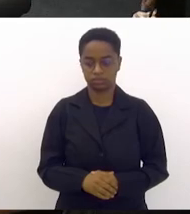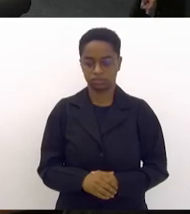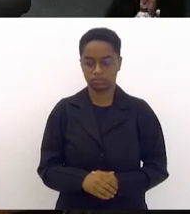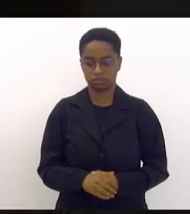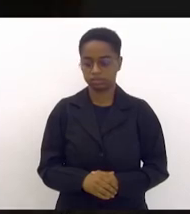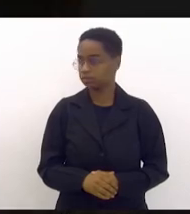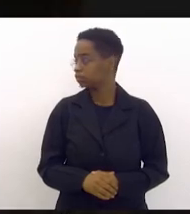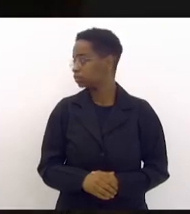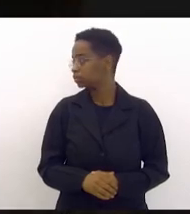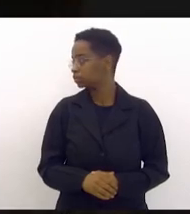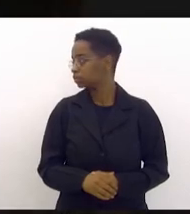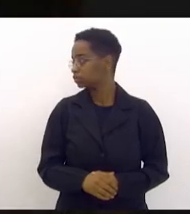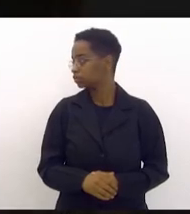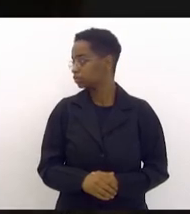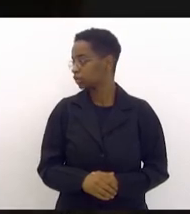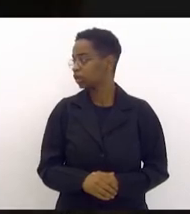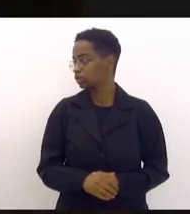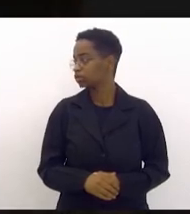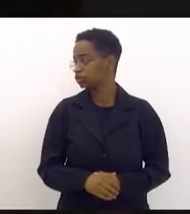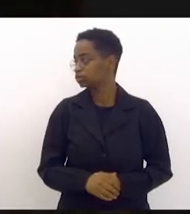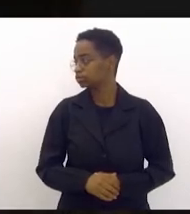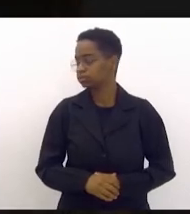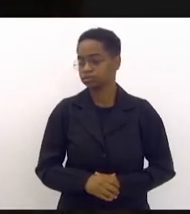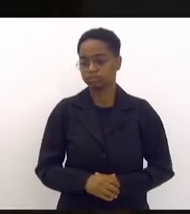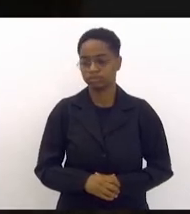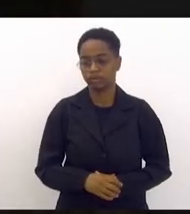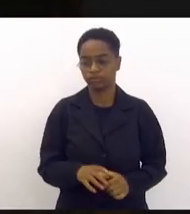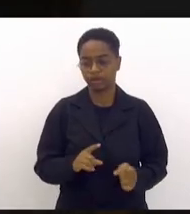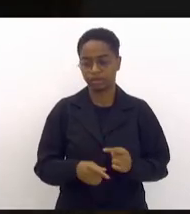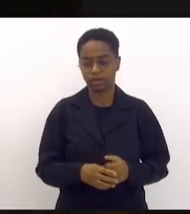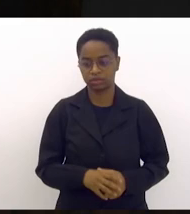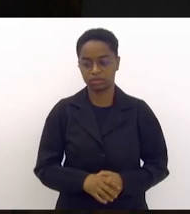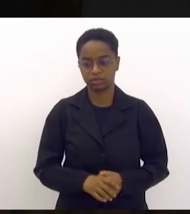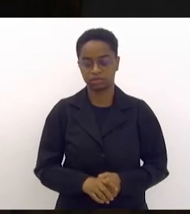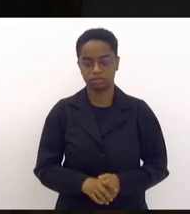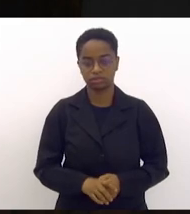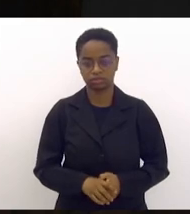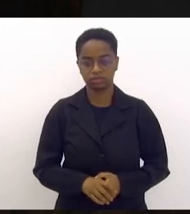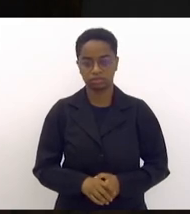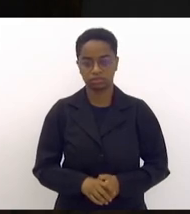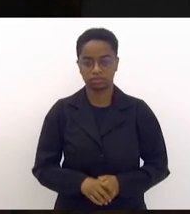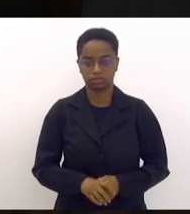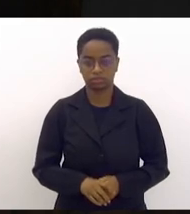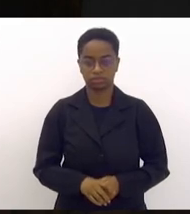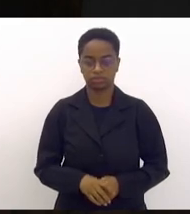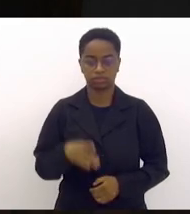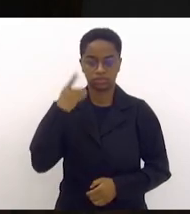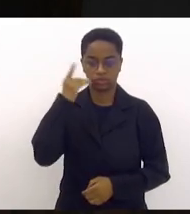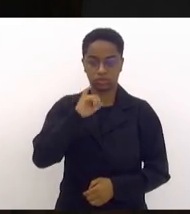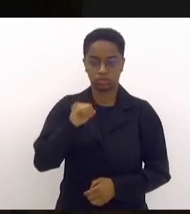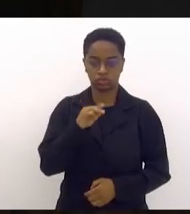Pela comissão de deficiência. Deputado Júlio Rocha.